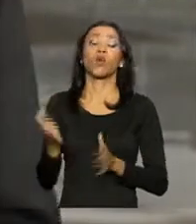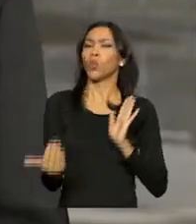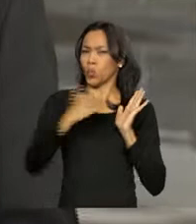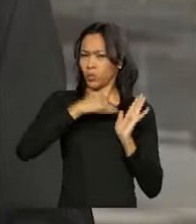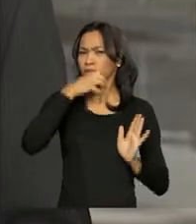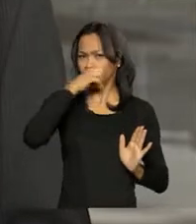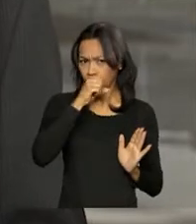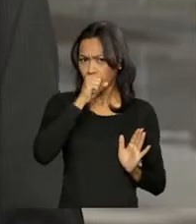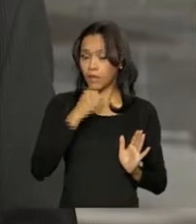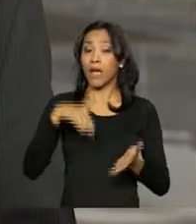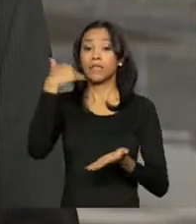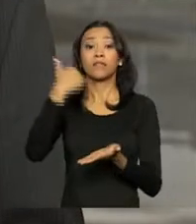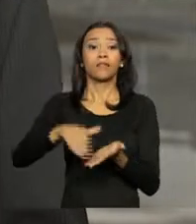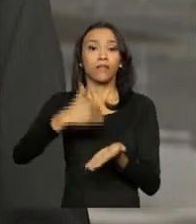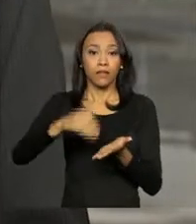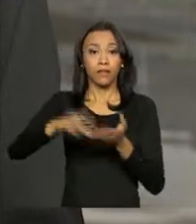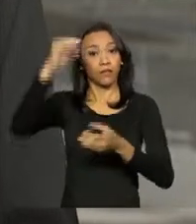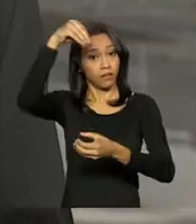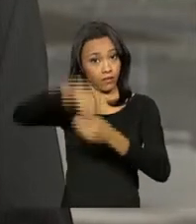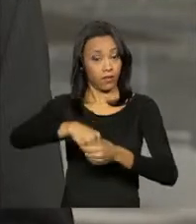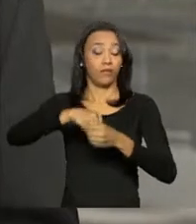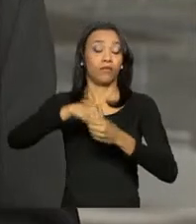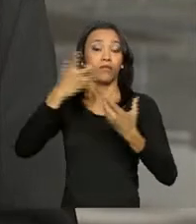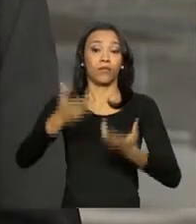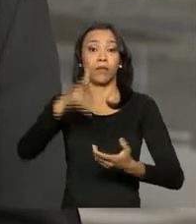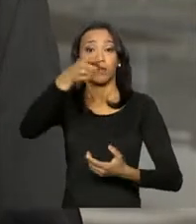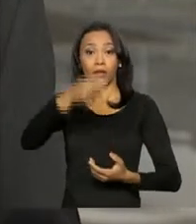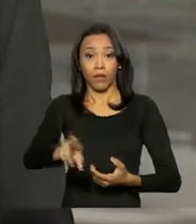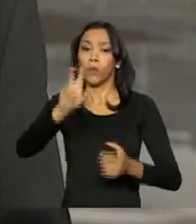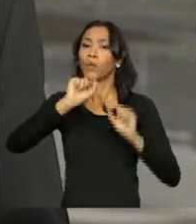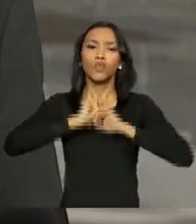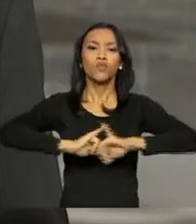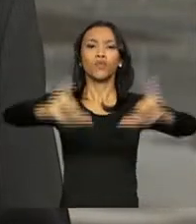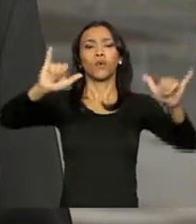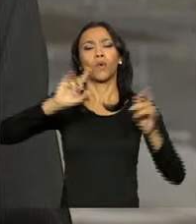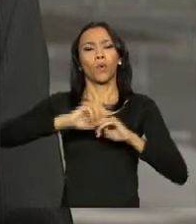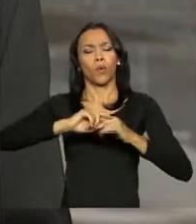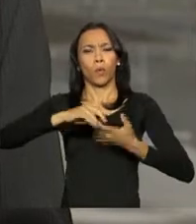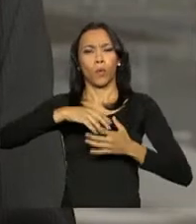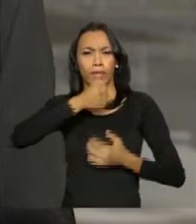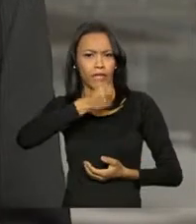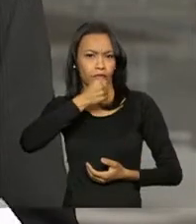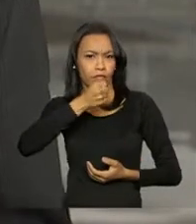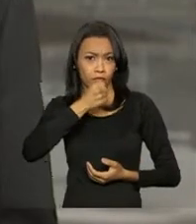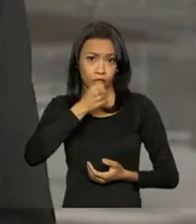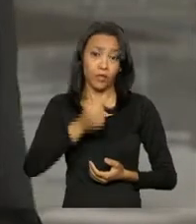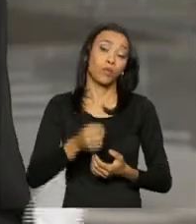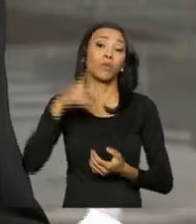sábado, a Secretaria de Imprensa da Presidência da República divulgou notas sobre a entrevista do senador Delcídio do Amaral,